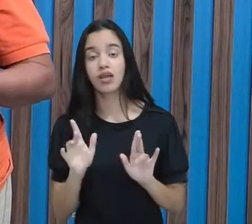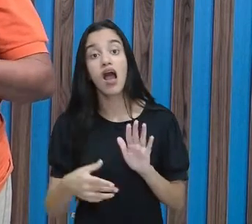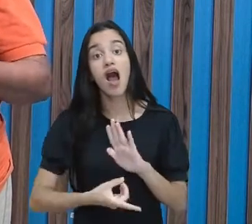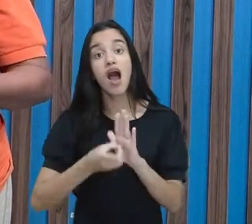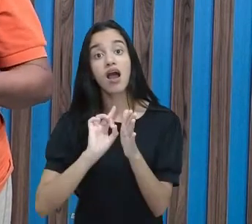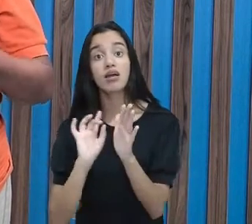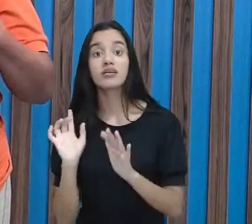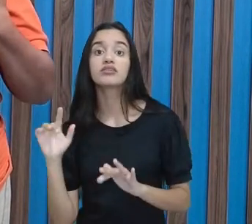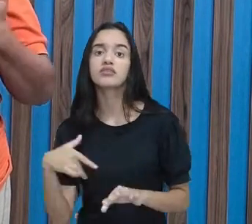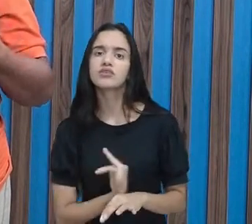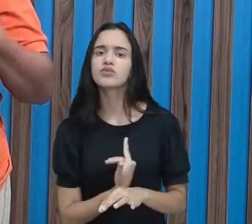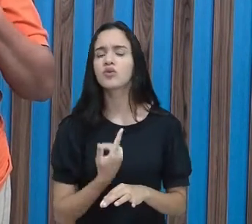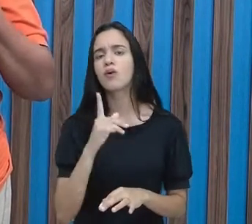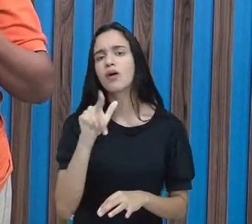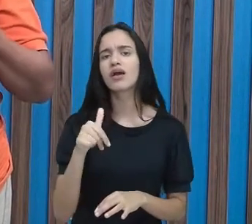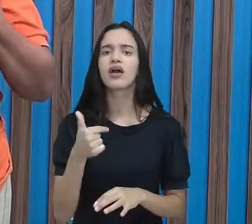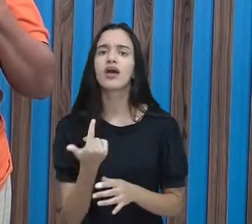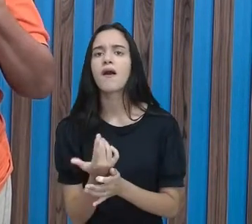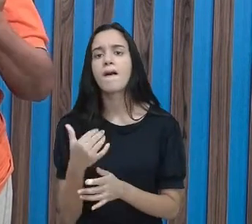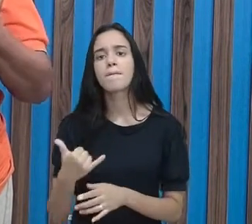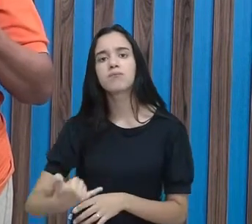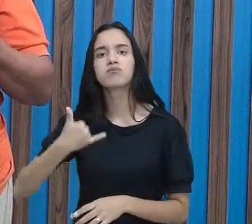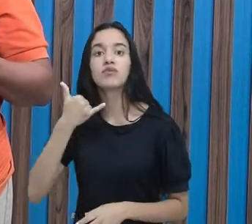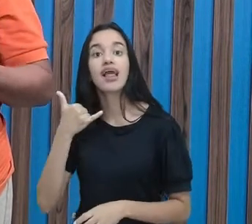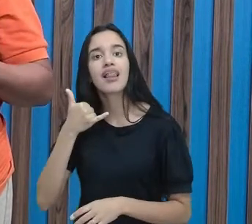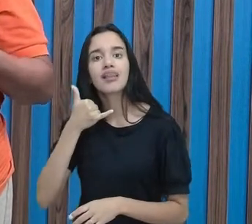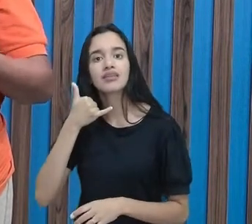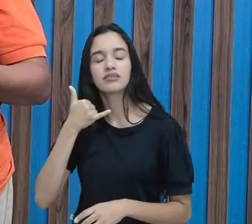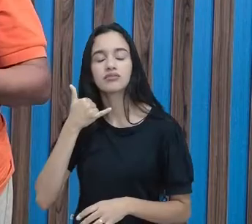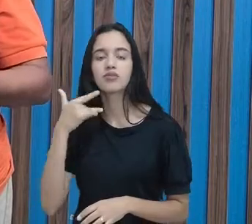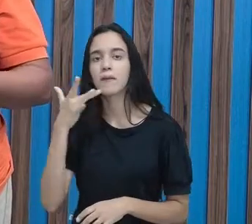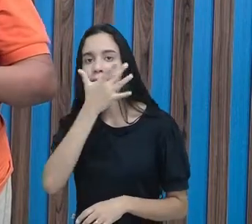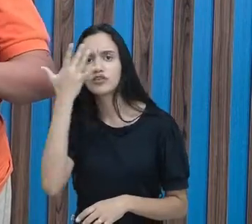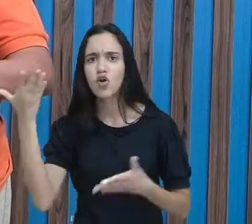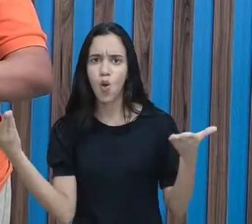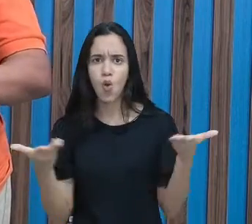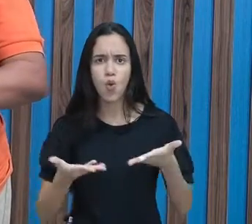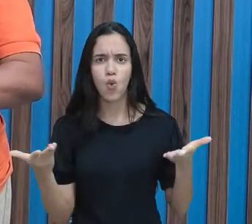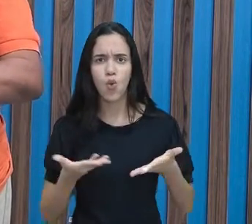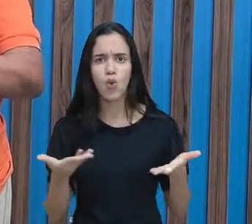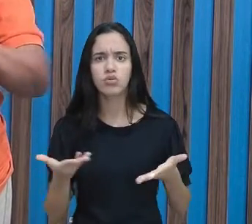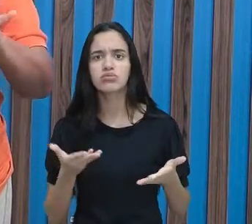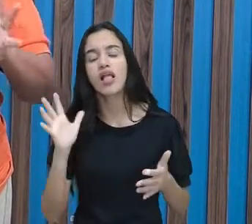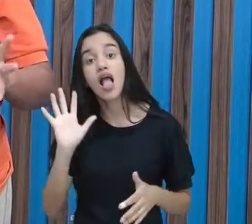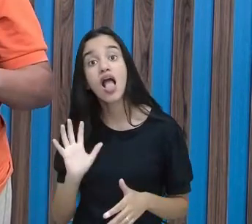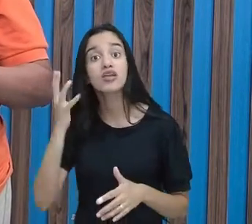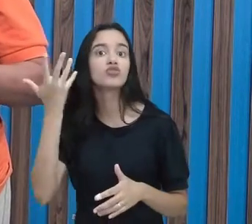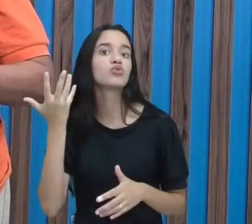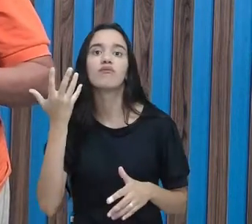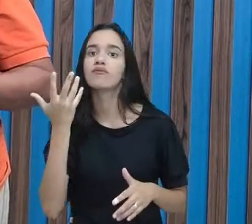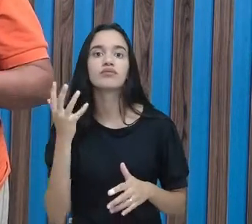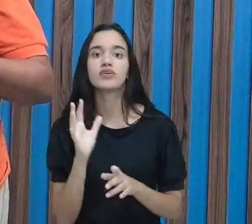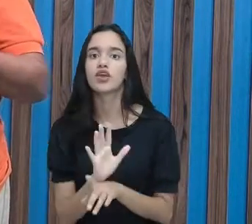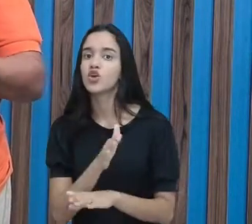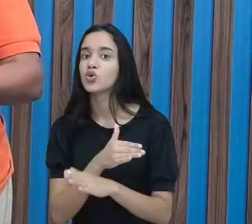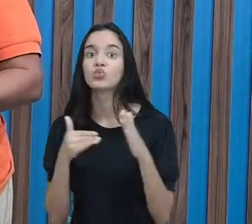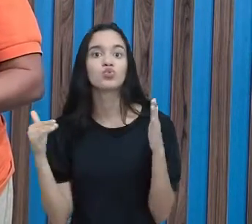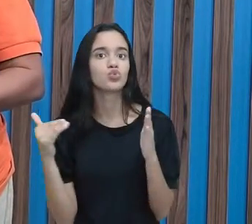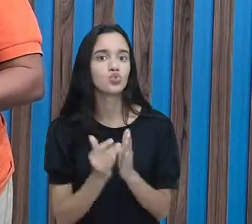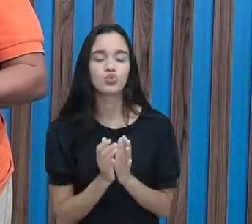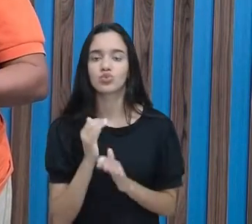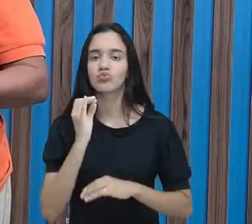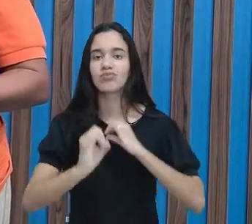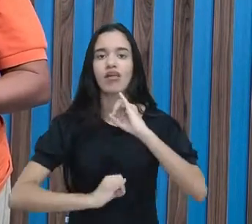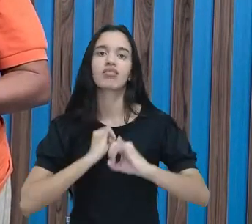Antes, a gente pegava só para estar ligando. Hoje em dia, não. Hoje a gente resolve o mundo através da